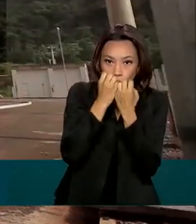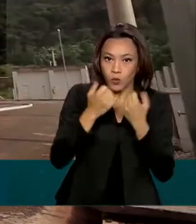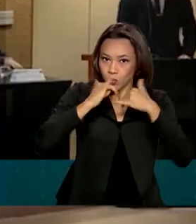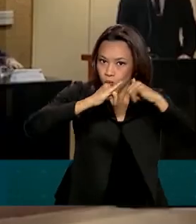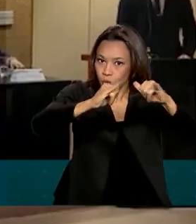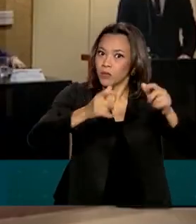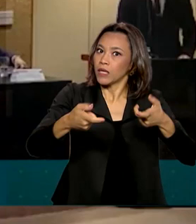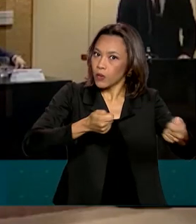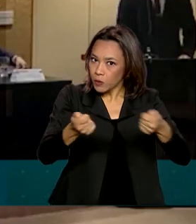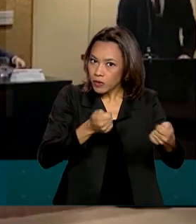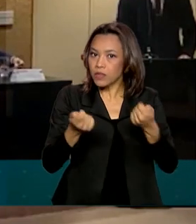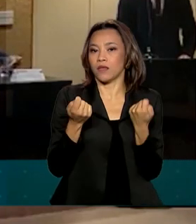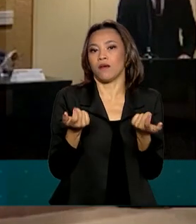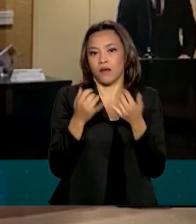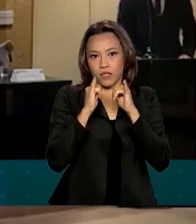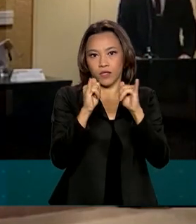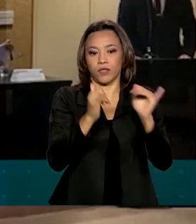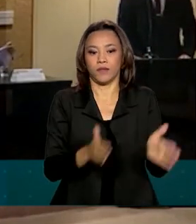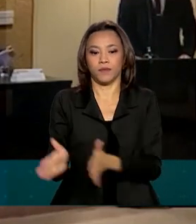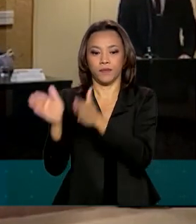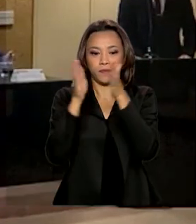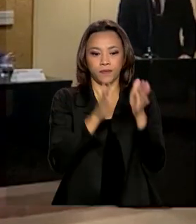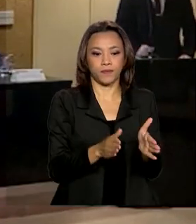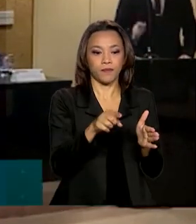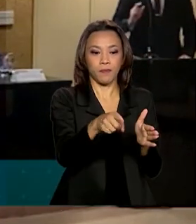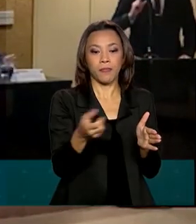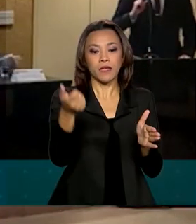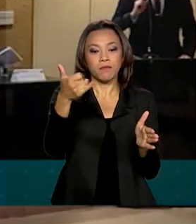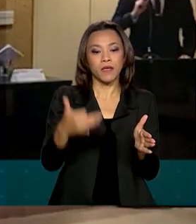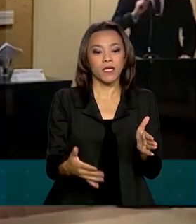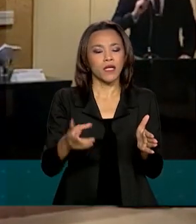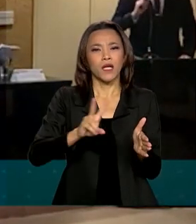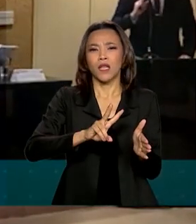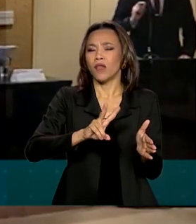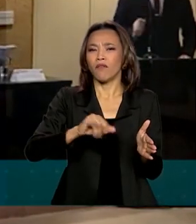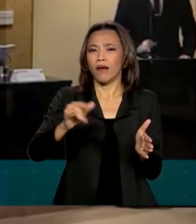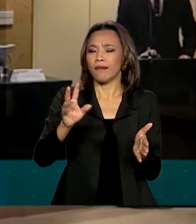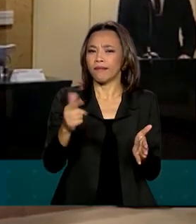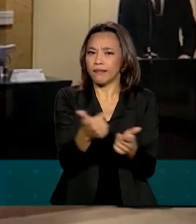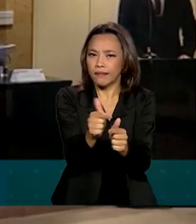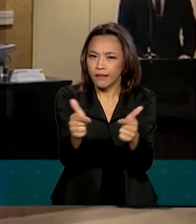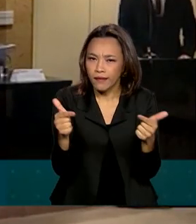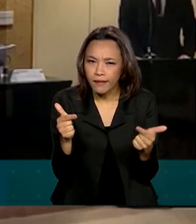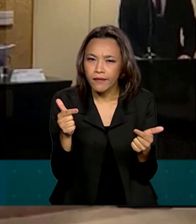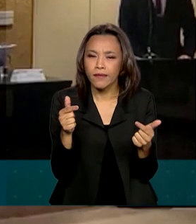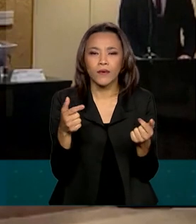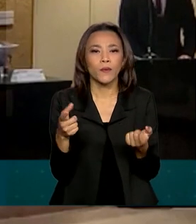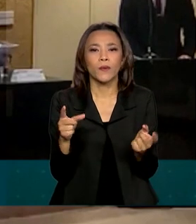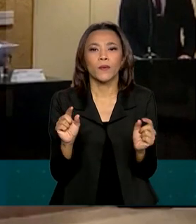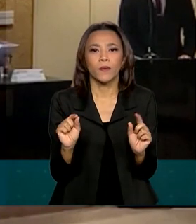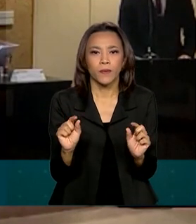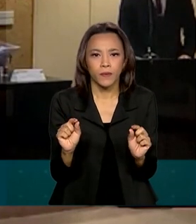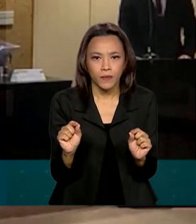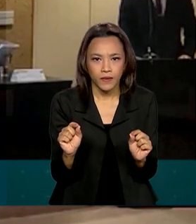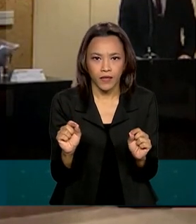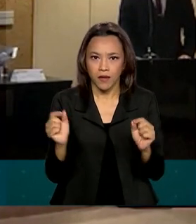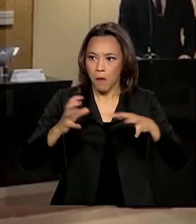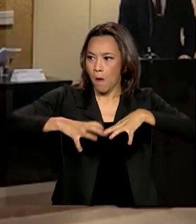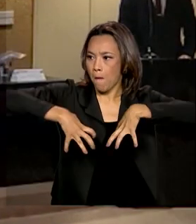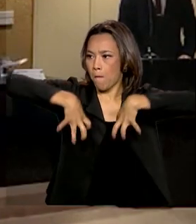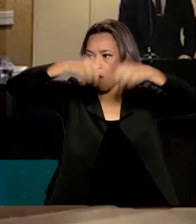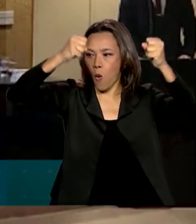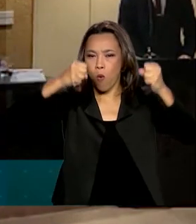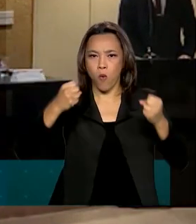economizar. Com a possibilidade alguma de acionamento, nem decalte,